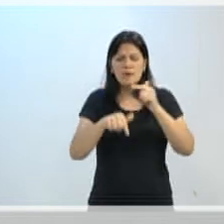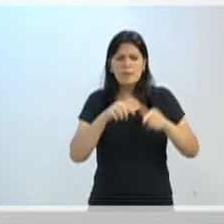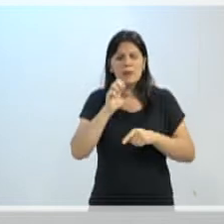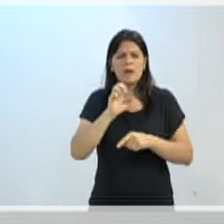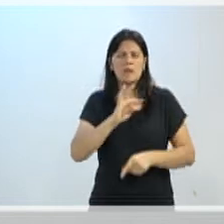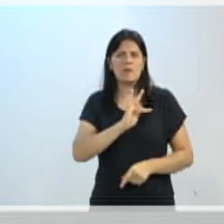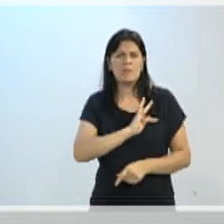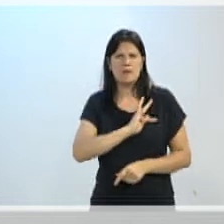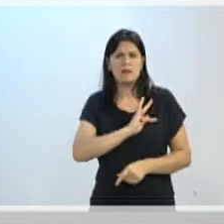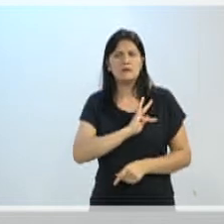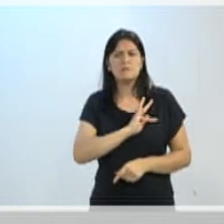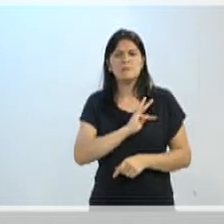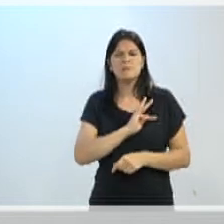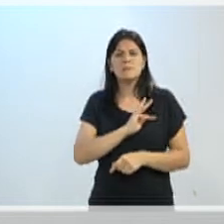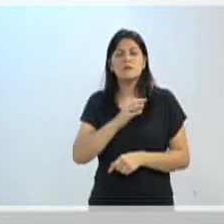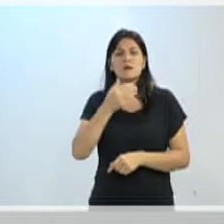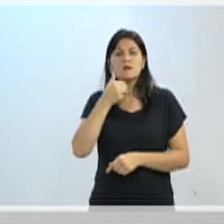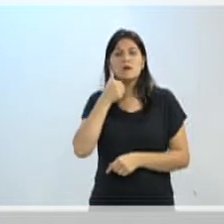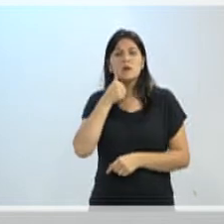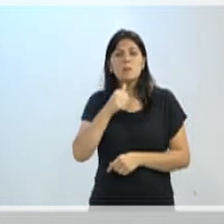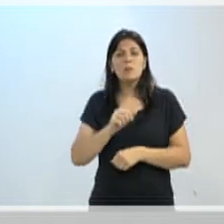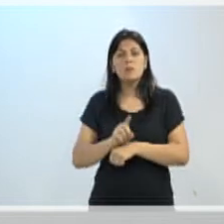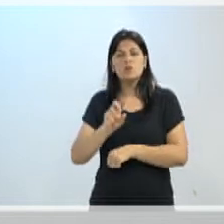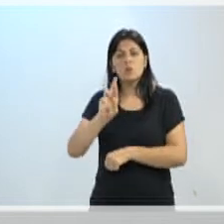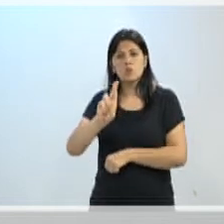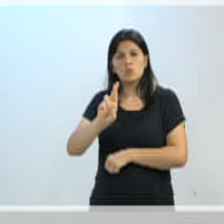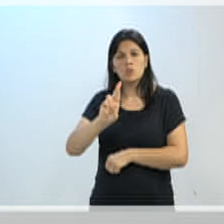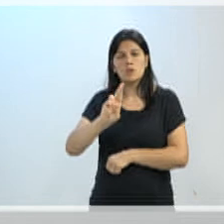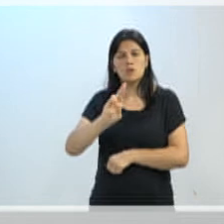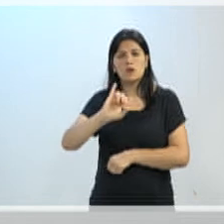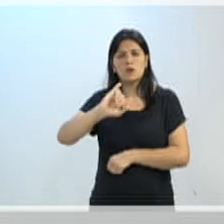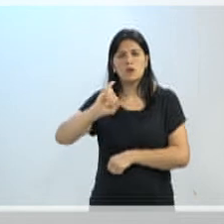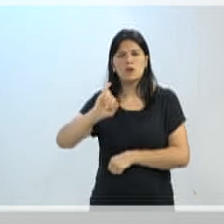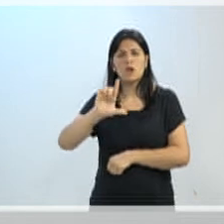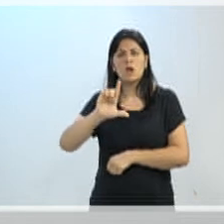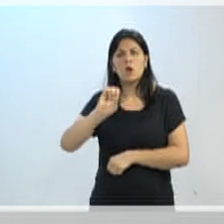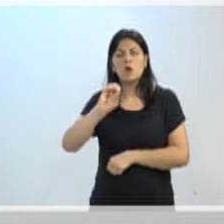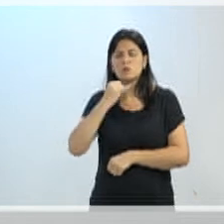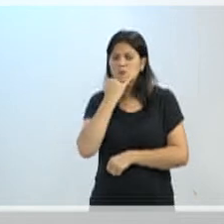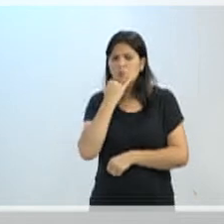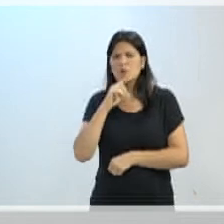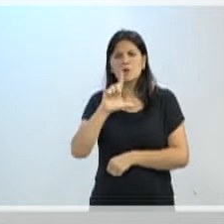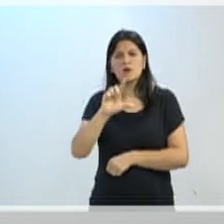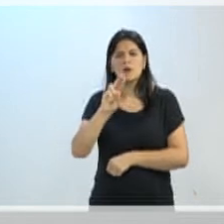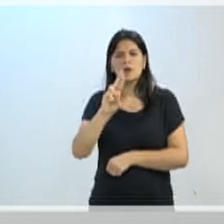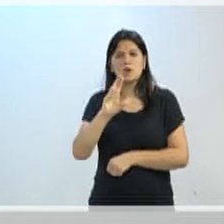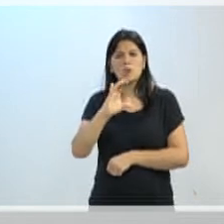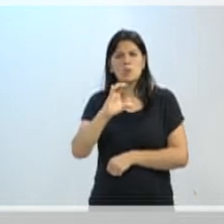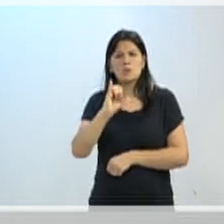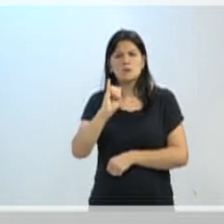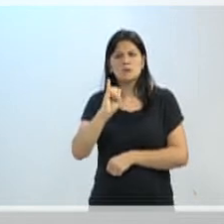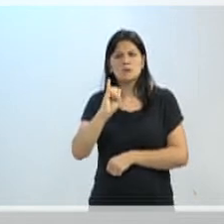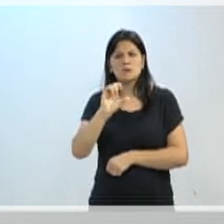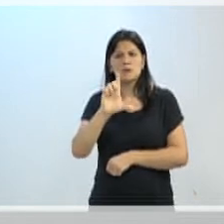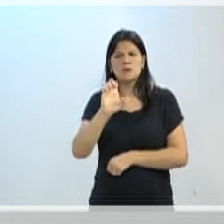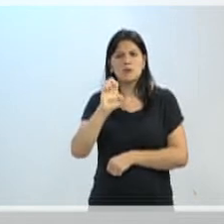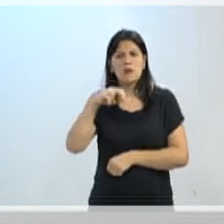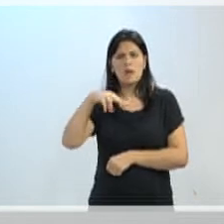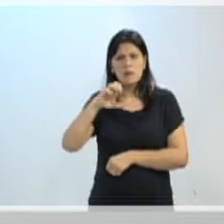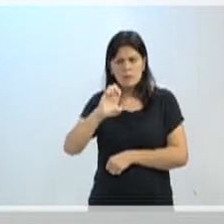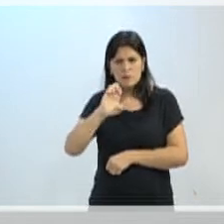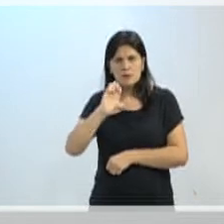Luciene que está trabalhando conosco a partir do mês passado, que está vindo do estado do Paraná e hoje trabalha na